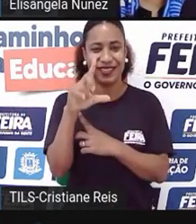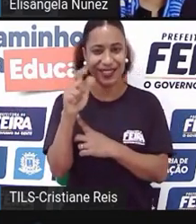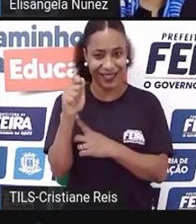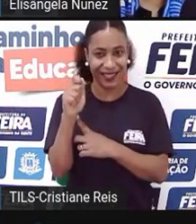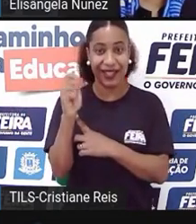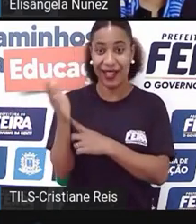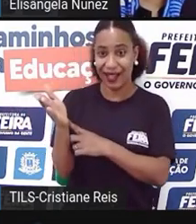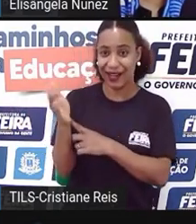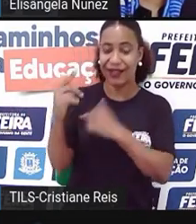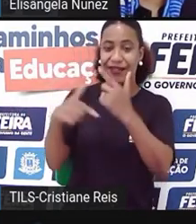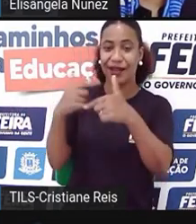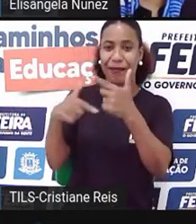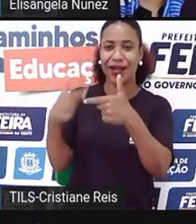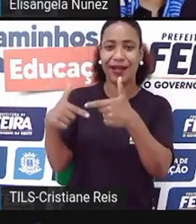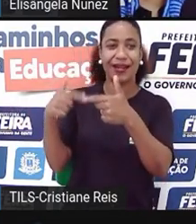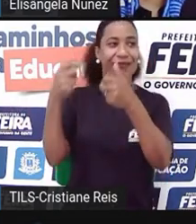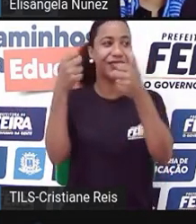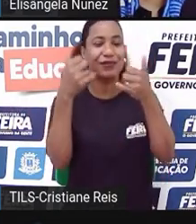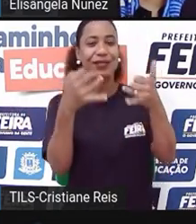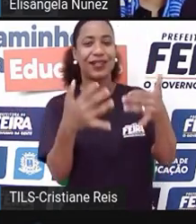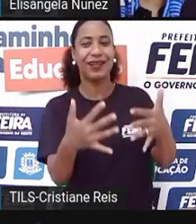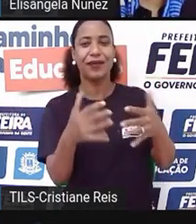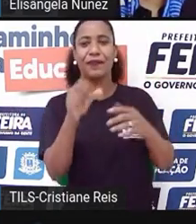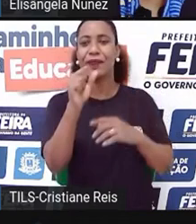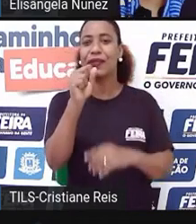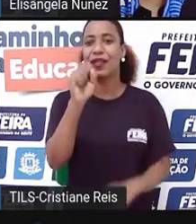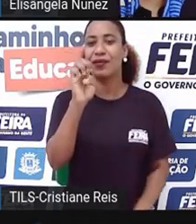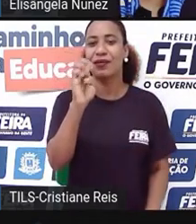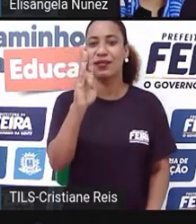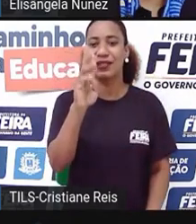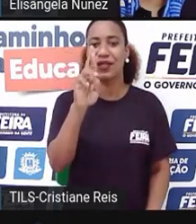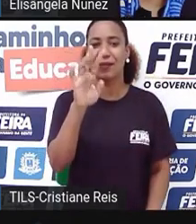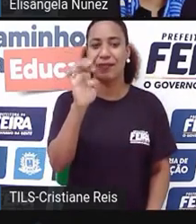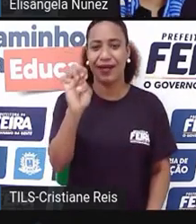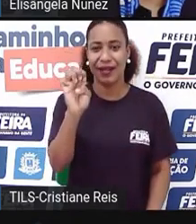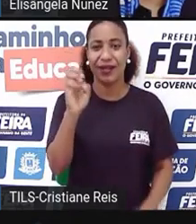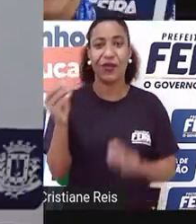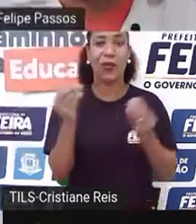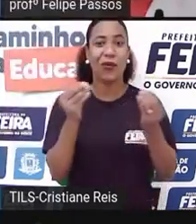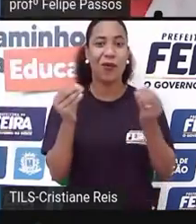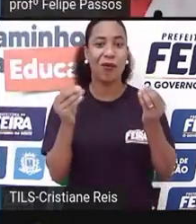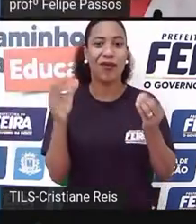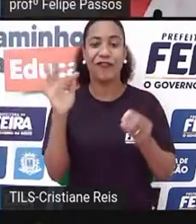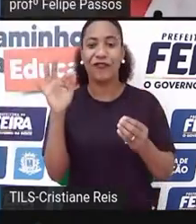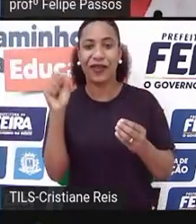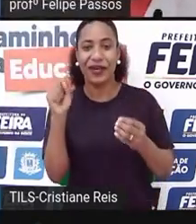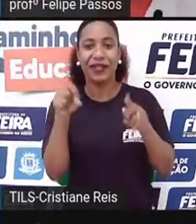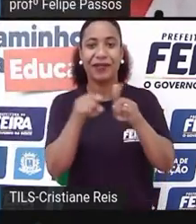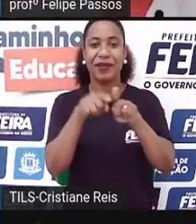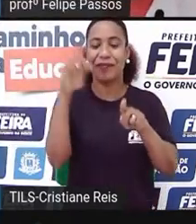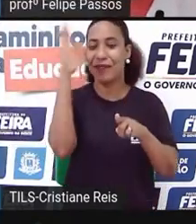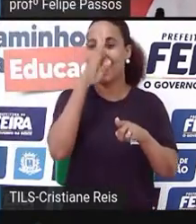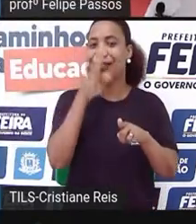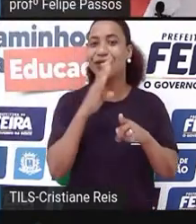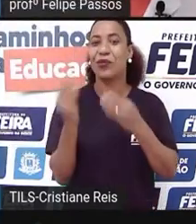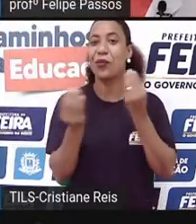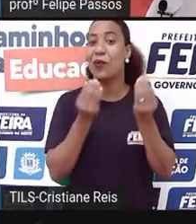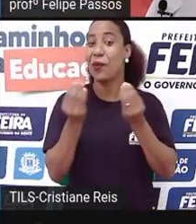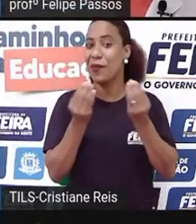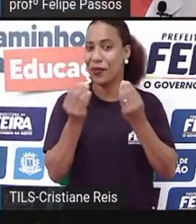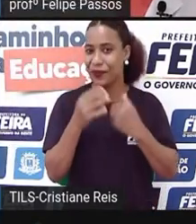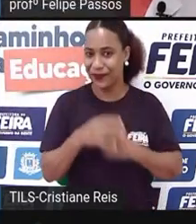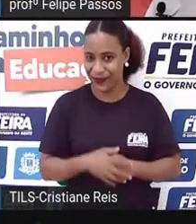Elisângela, sobre a atuação do SEBRAE aqui em feira e a nível de Brasil. Pronto, vamos lá. O SEBRAE, enquanto